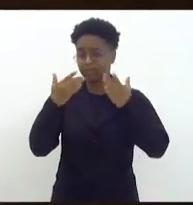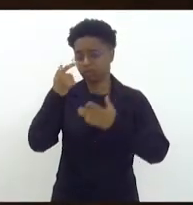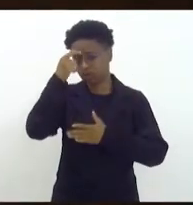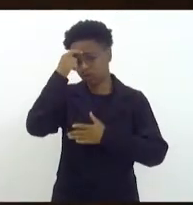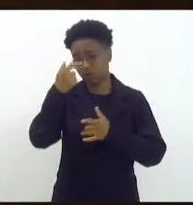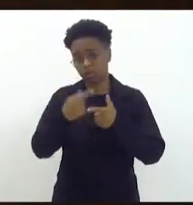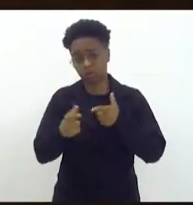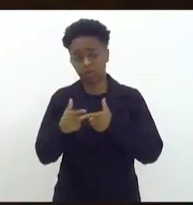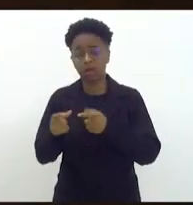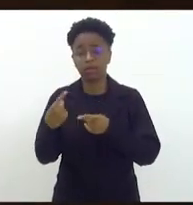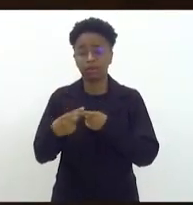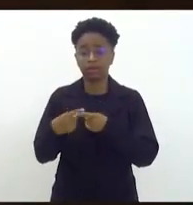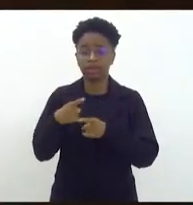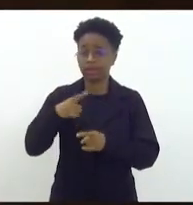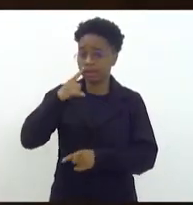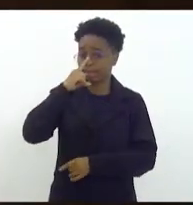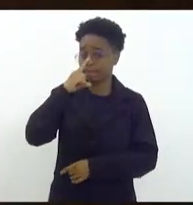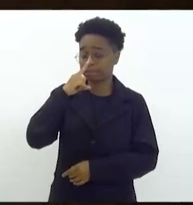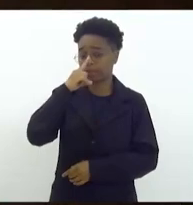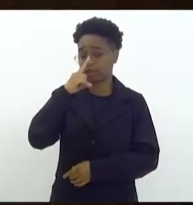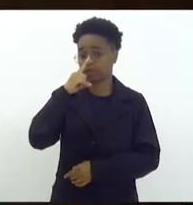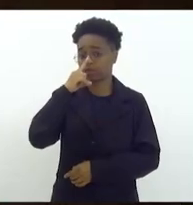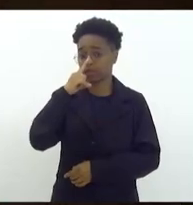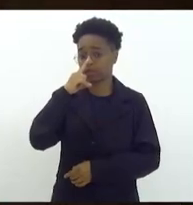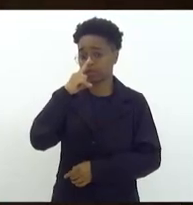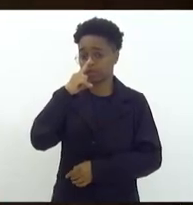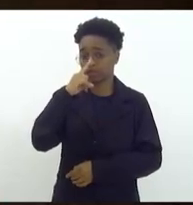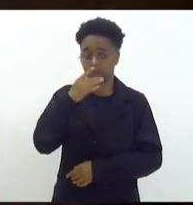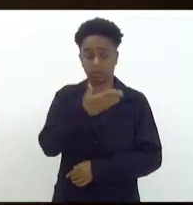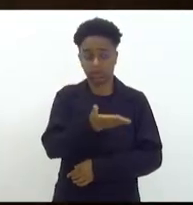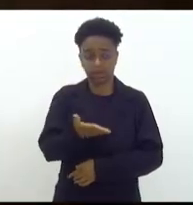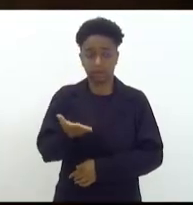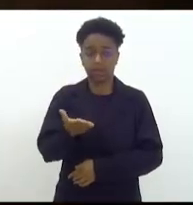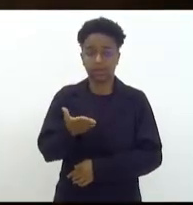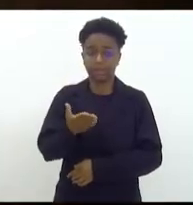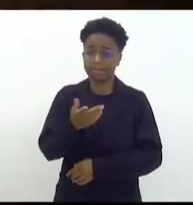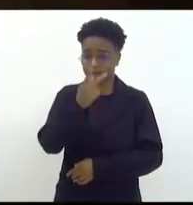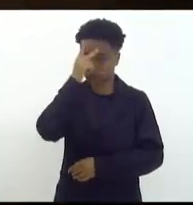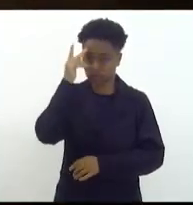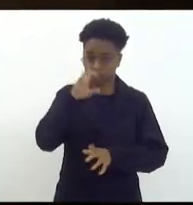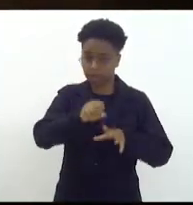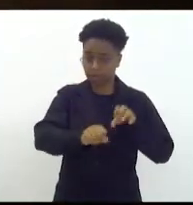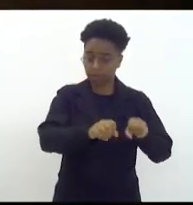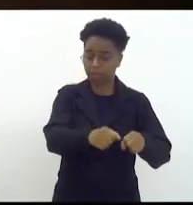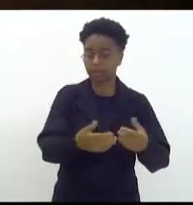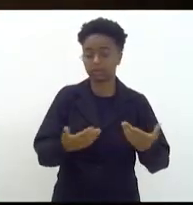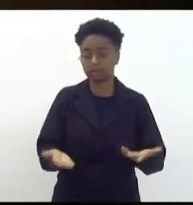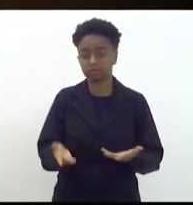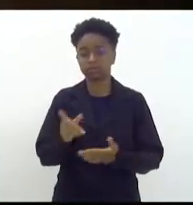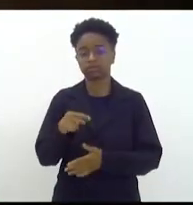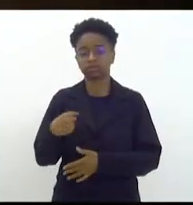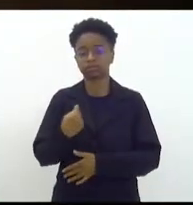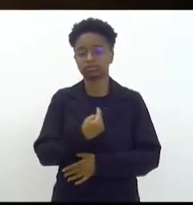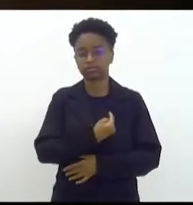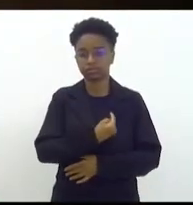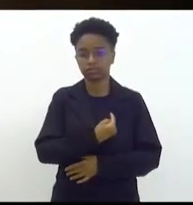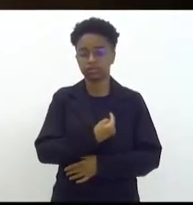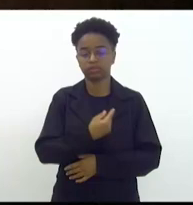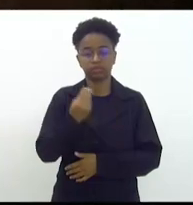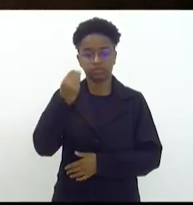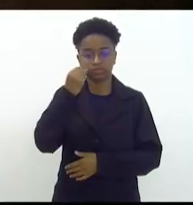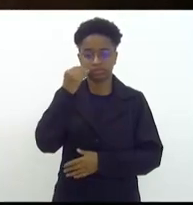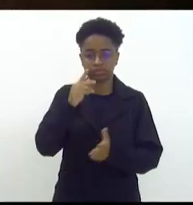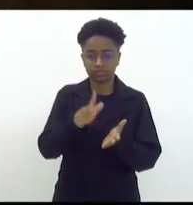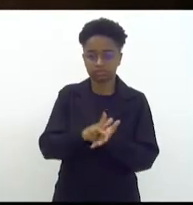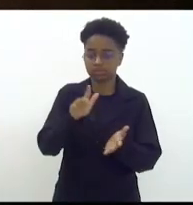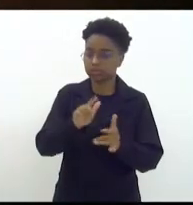porque tinham risco iminente de eles se tornarem reféns, etc. E nós fomos fazer um cúmprase da lei